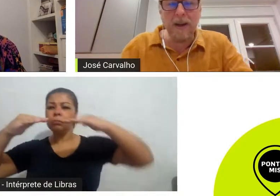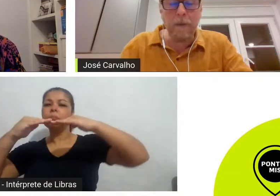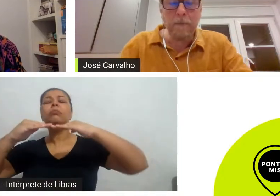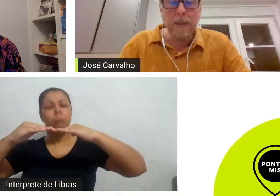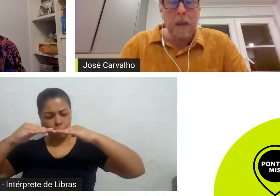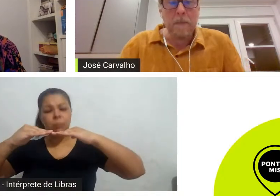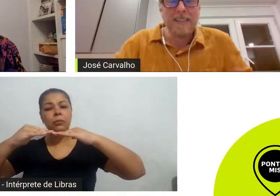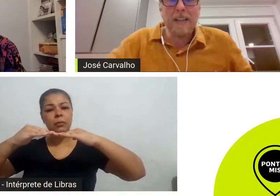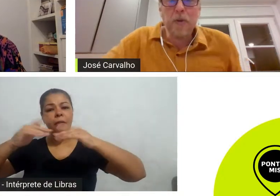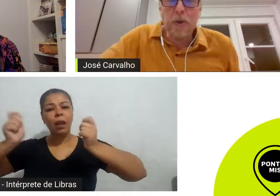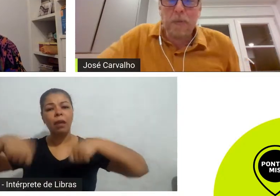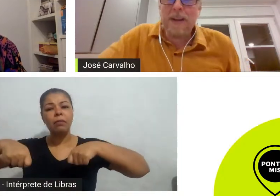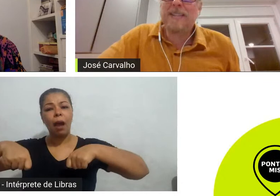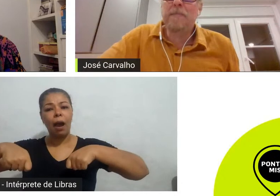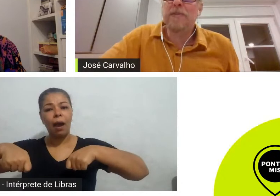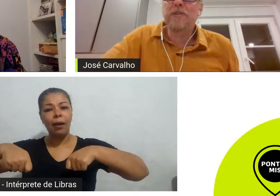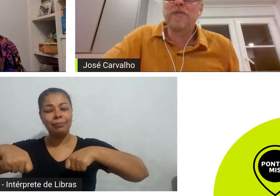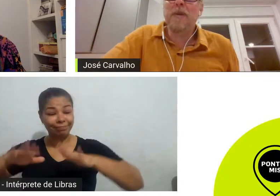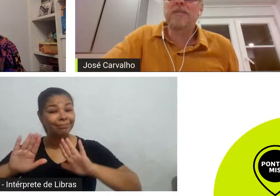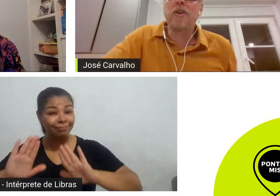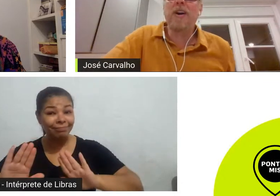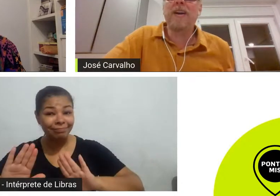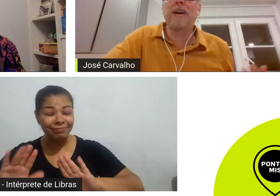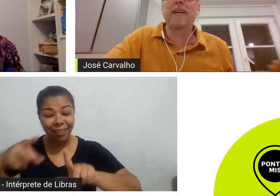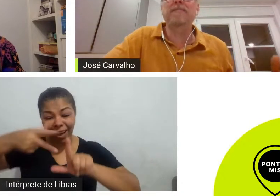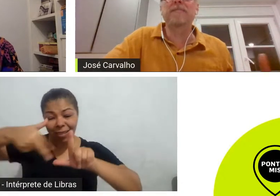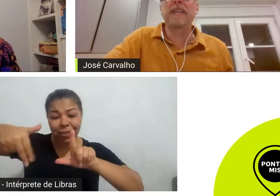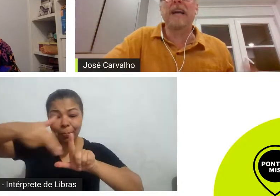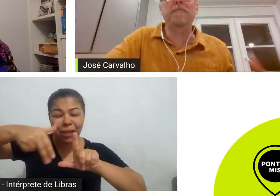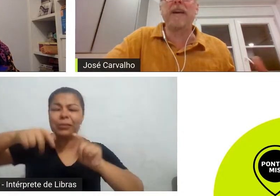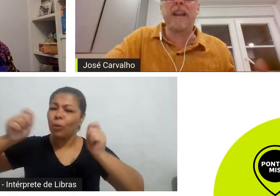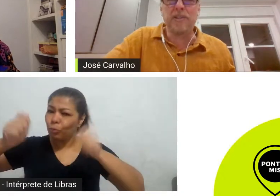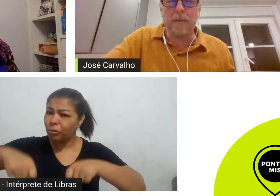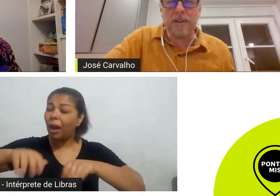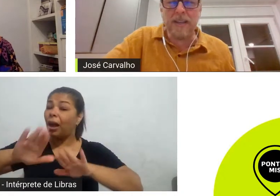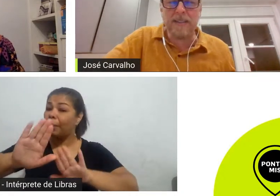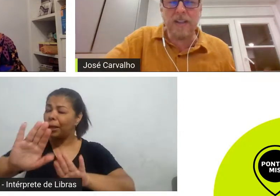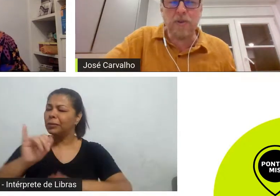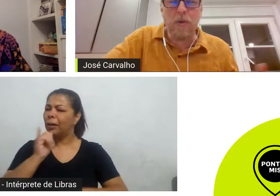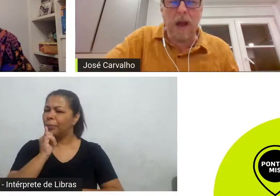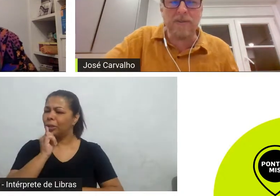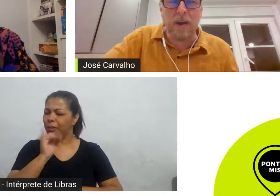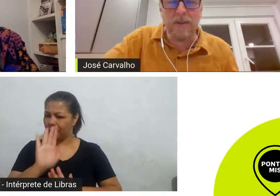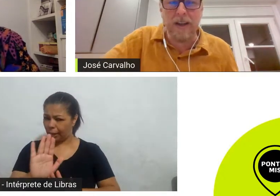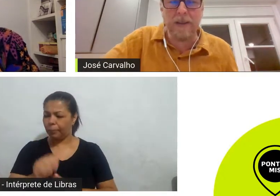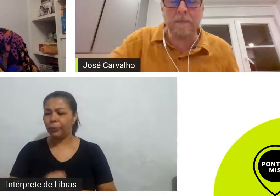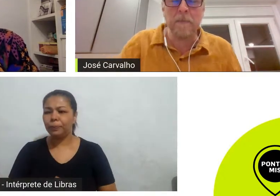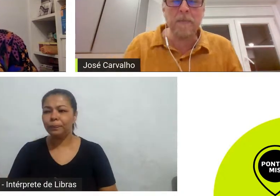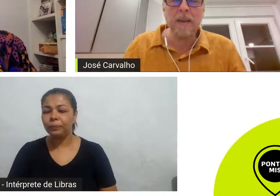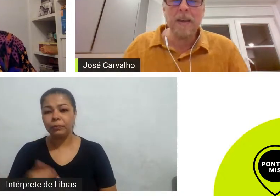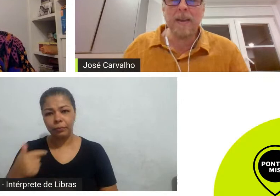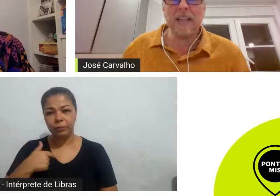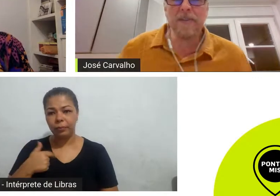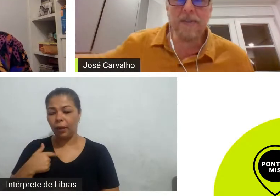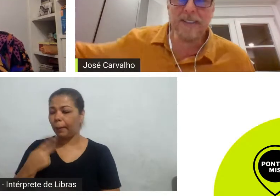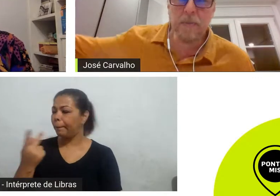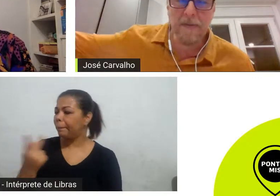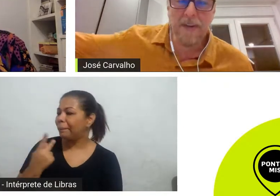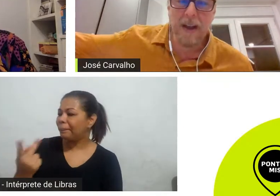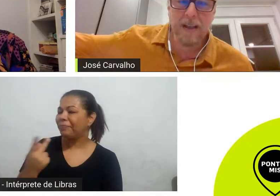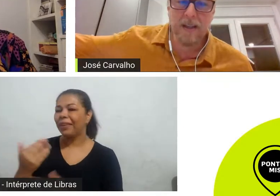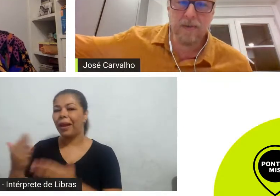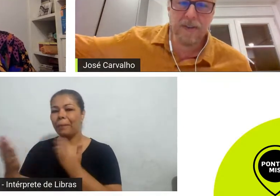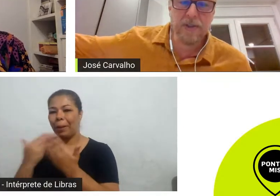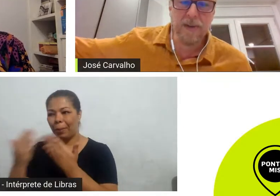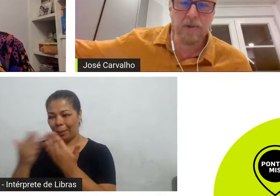animação mas é duro por exemplo eu tive uma troca relativamente recente com o Carlos Saldanha até vem fazer